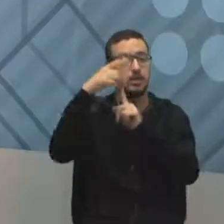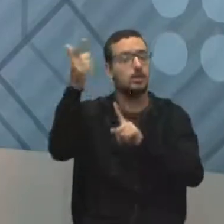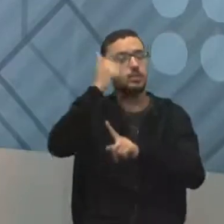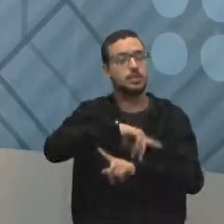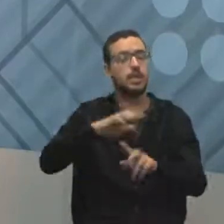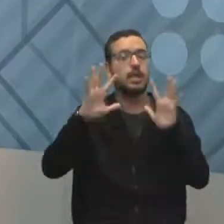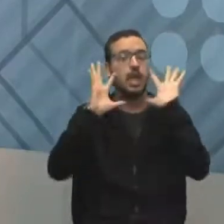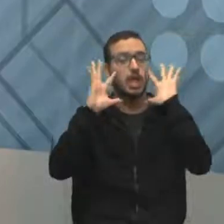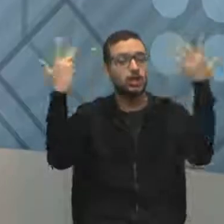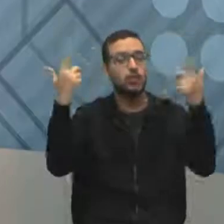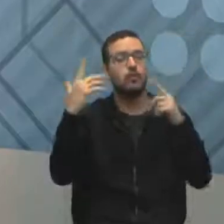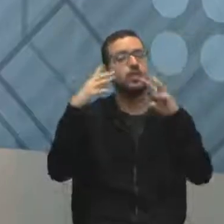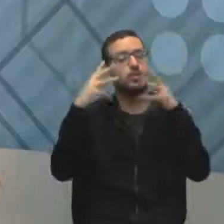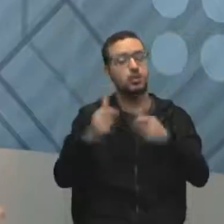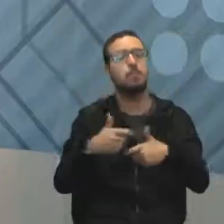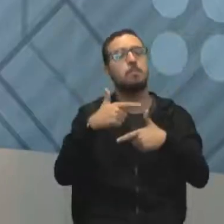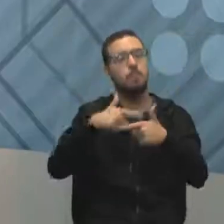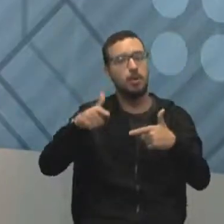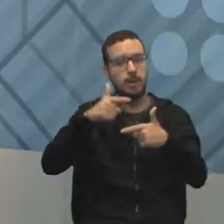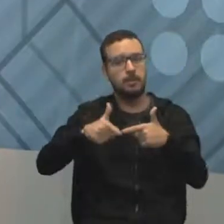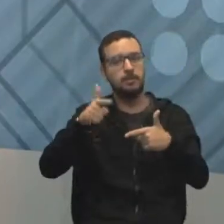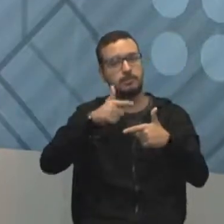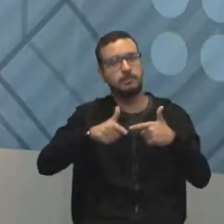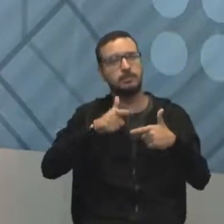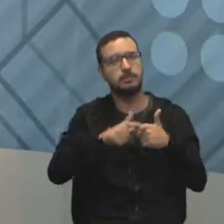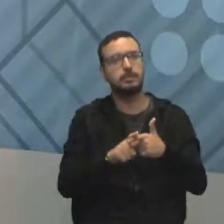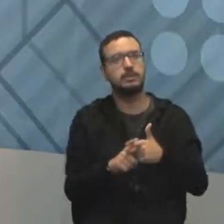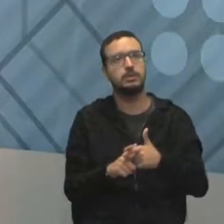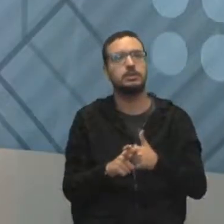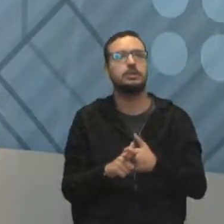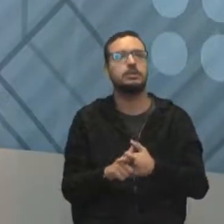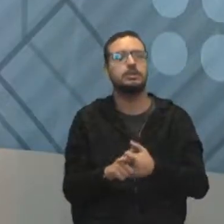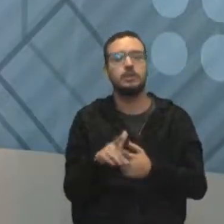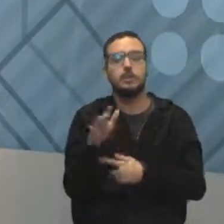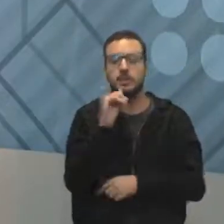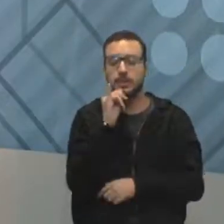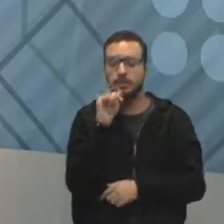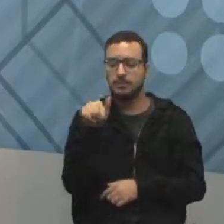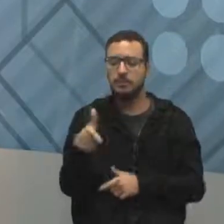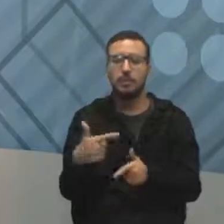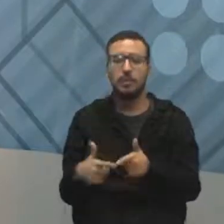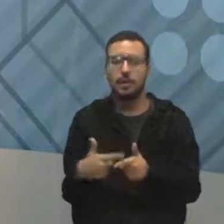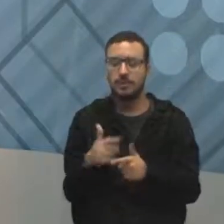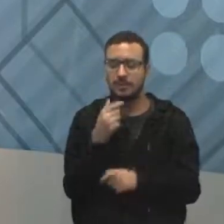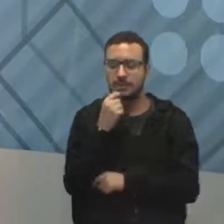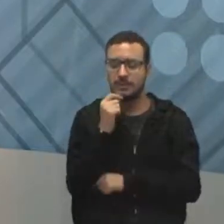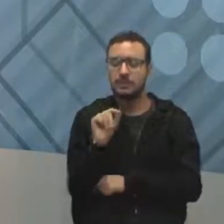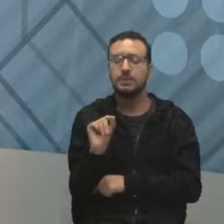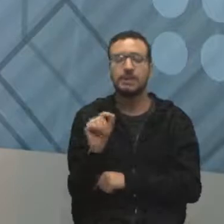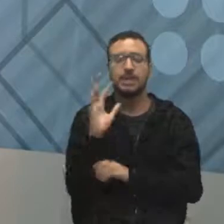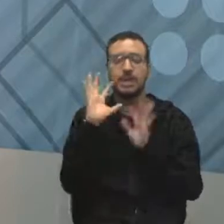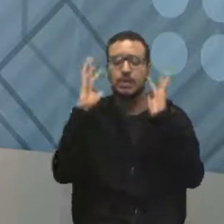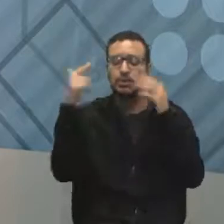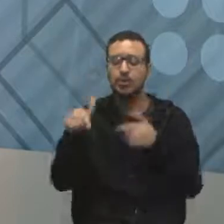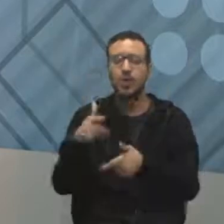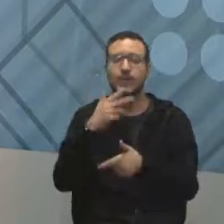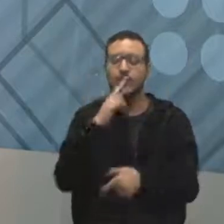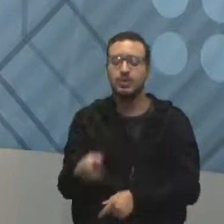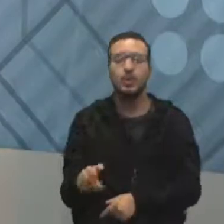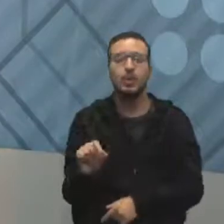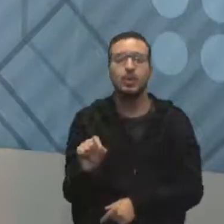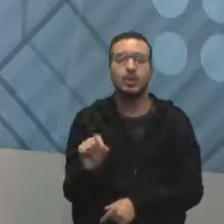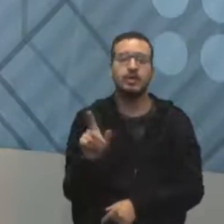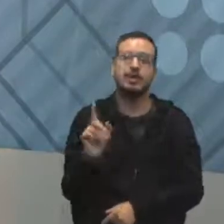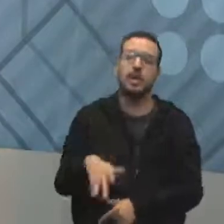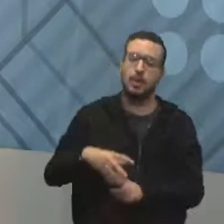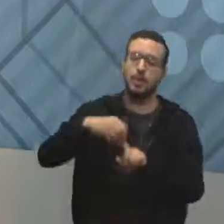que acontecem no ambiente. Está acontecendo problema, quem que vai resolver aquilo? É o líder daquela equipe, ele vai chegar lá e falar,